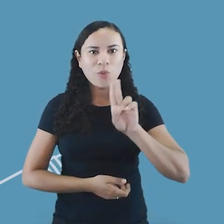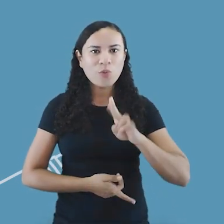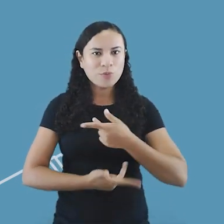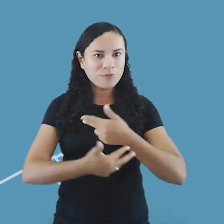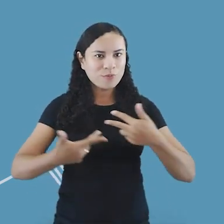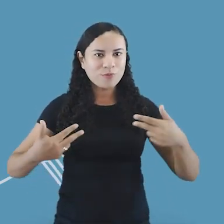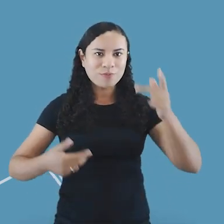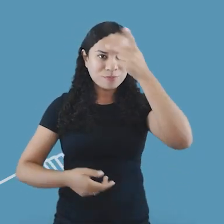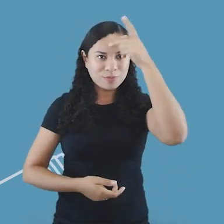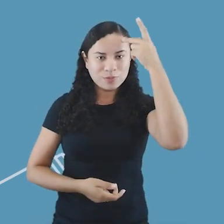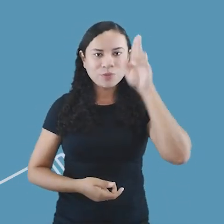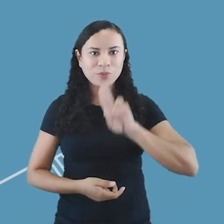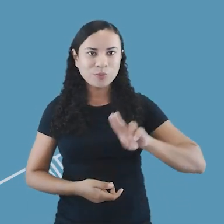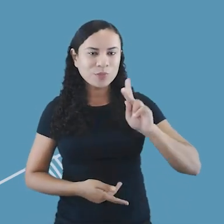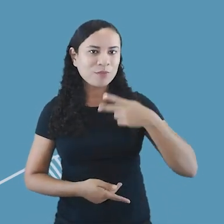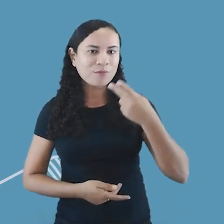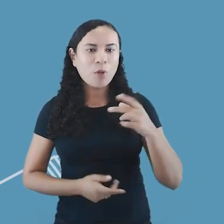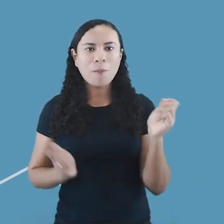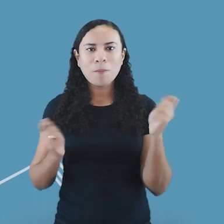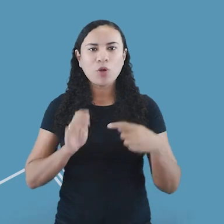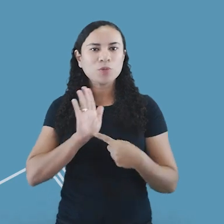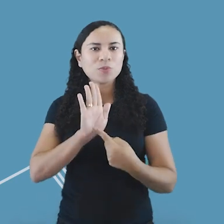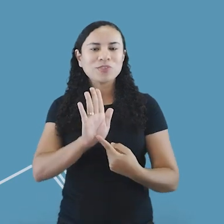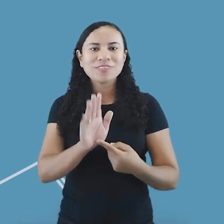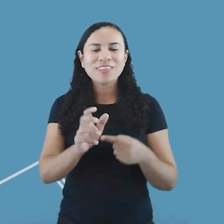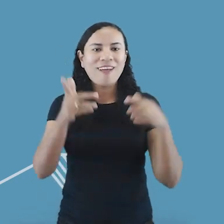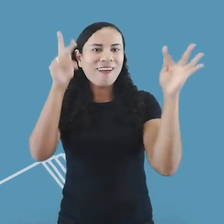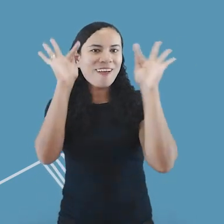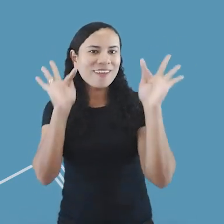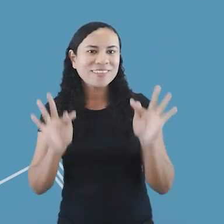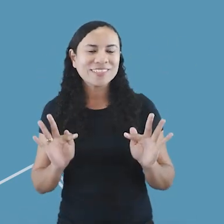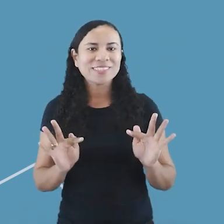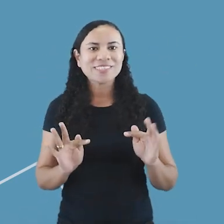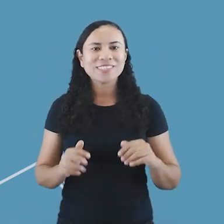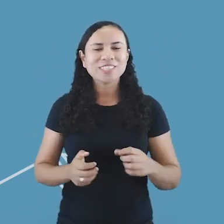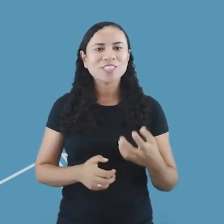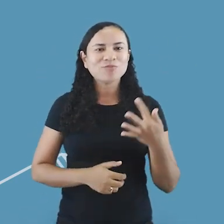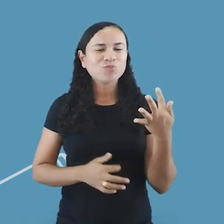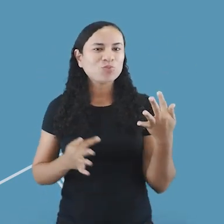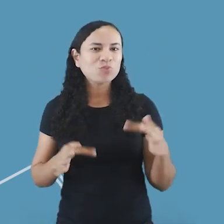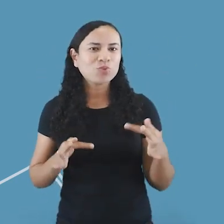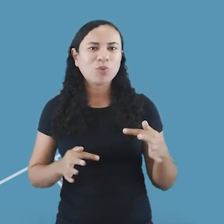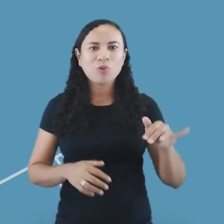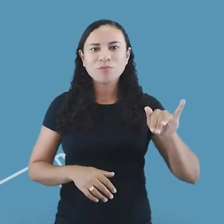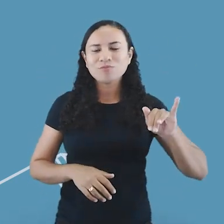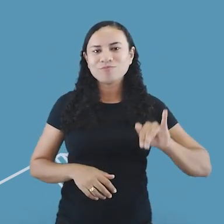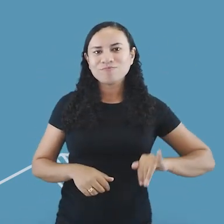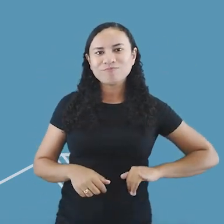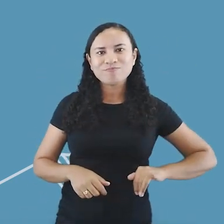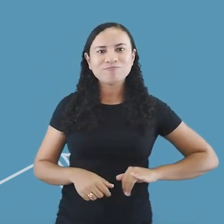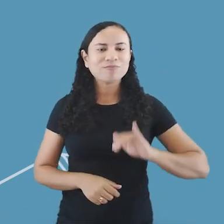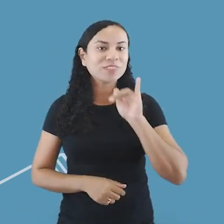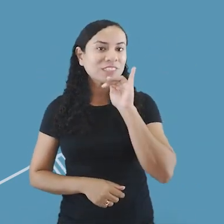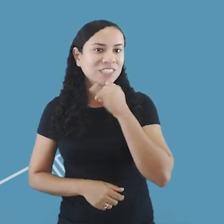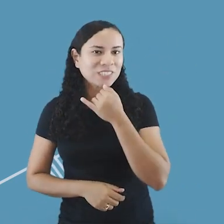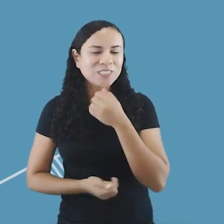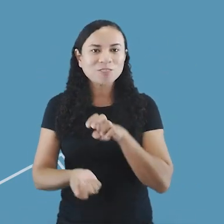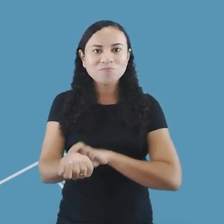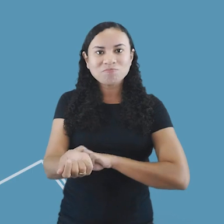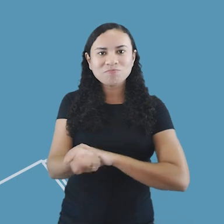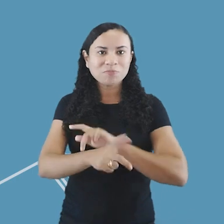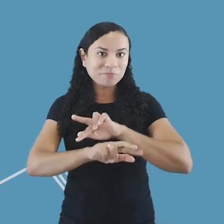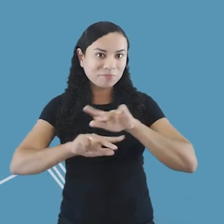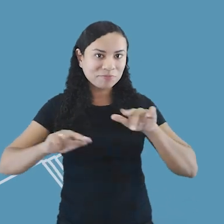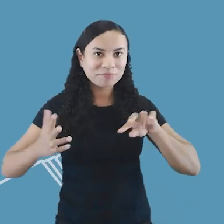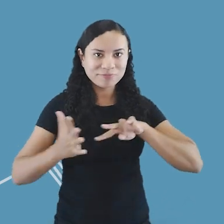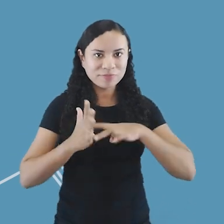falantes. Pode transmitir alegria, admiração, alívio, dor, tristeza, indignação. Por exemplo,